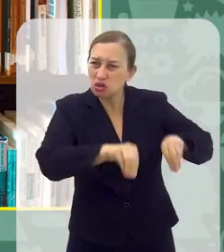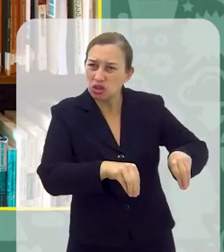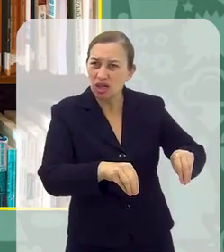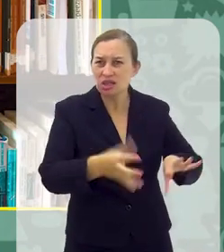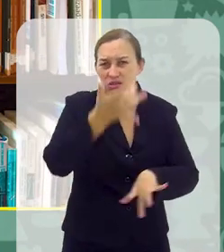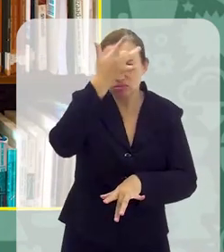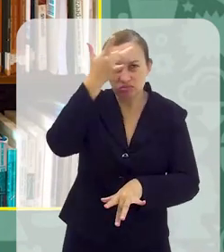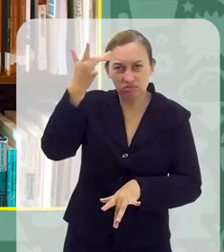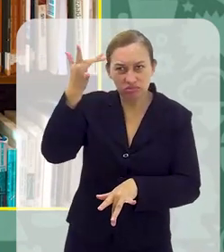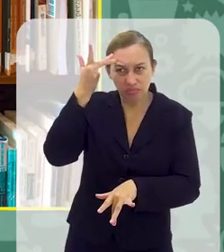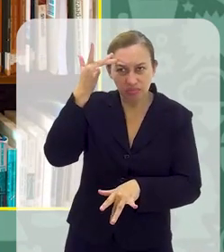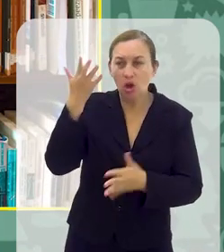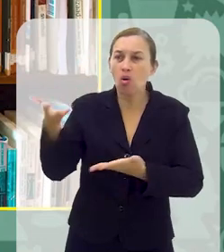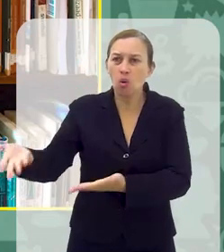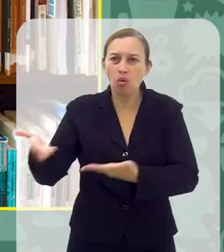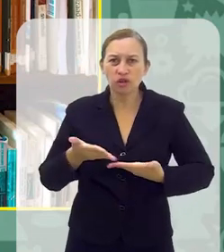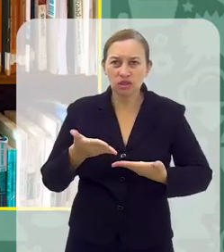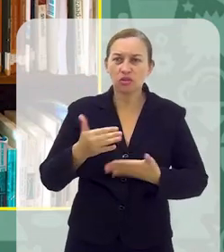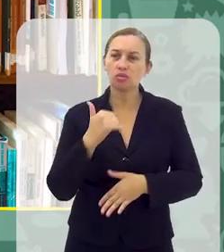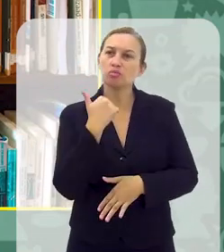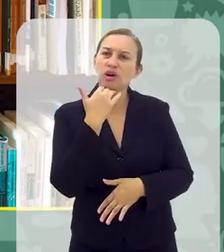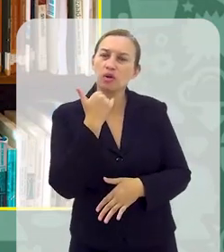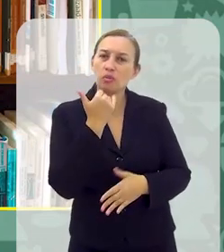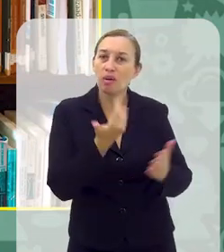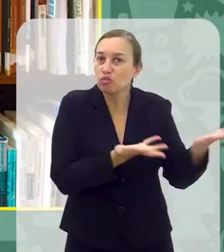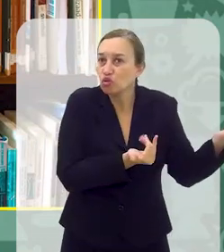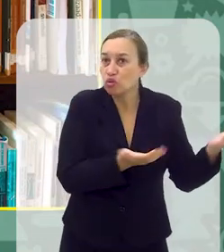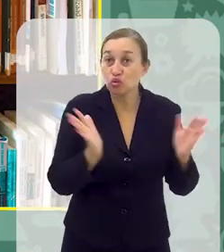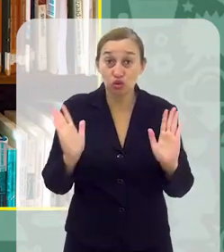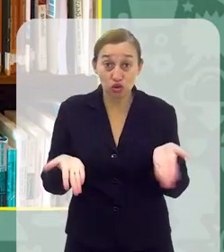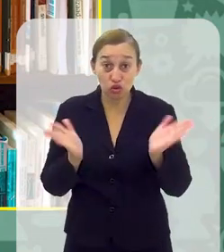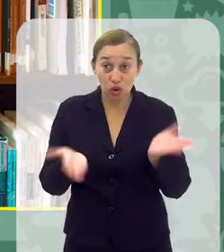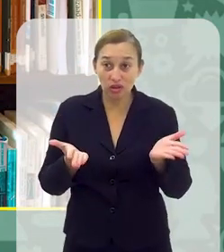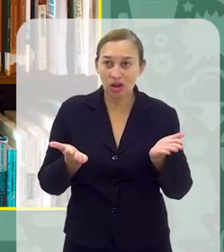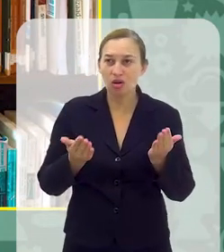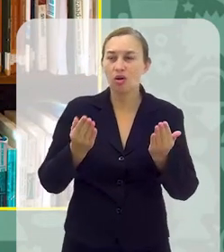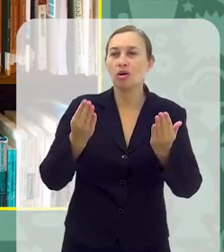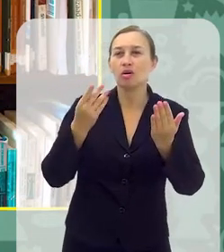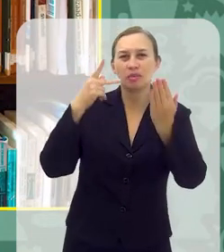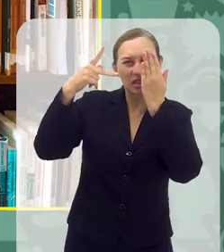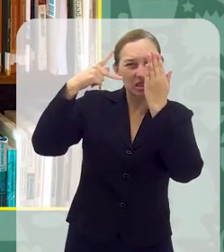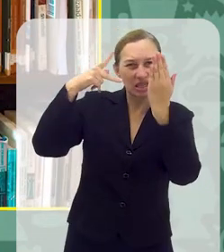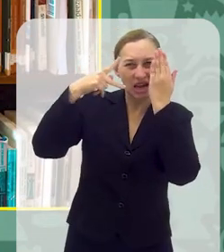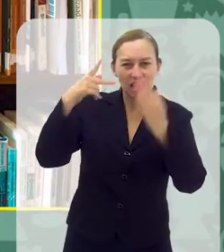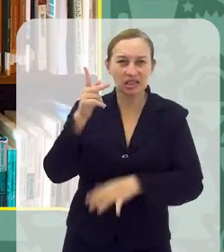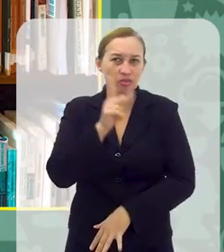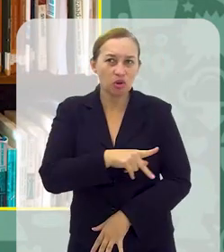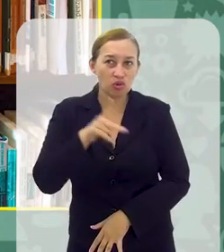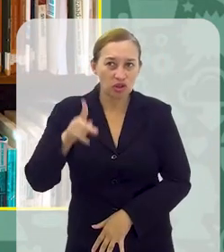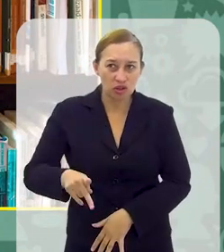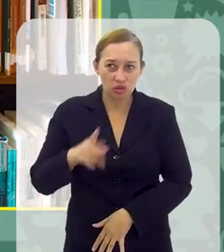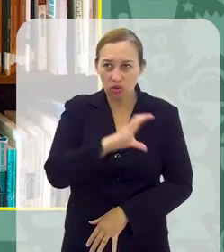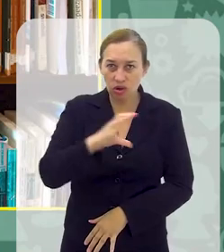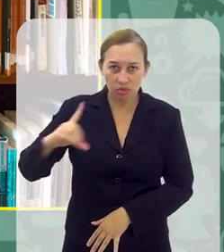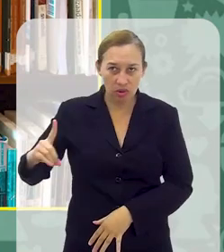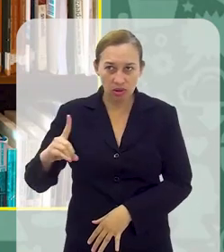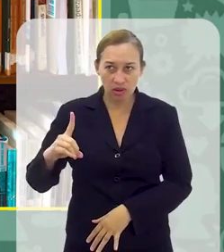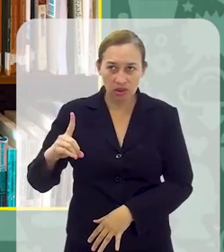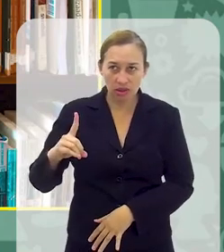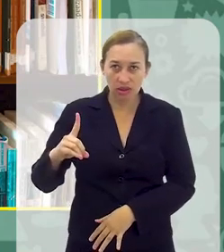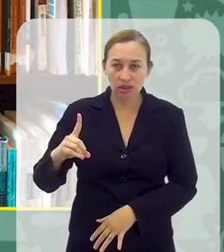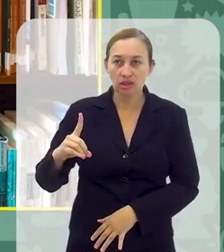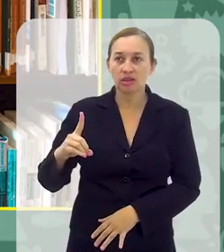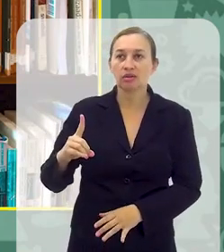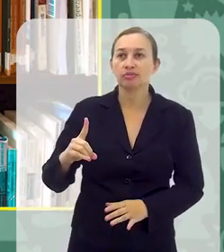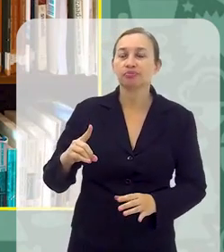crianças e jovens, convidamos para o Papo de Juventude de hoje O psiquiatra e professor colaborador do Departamento